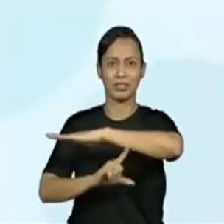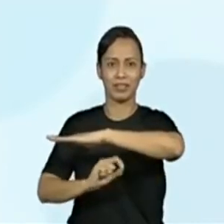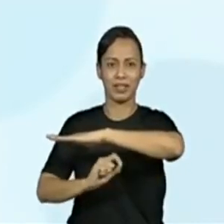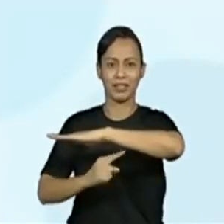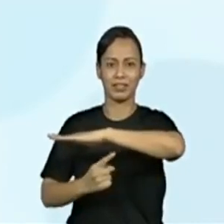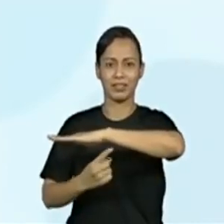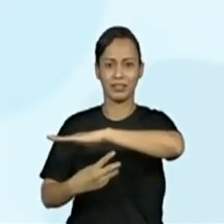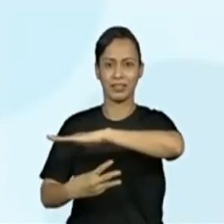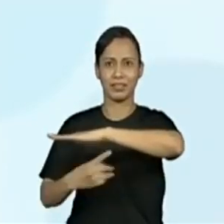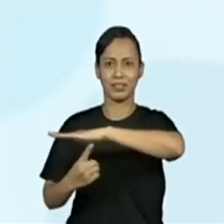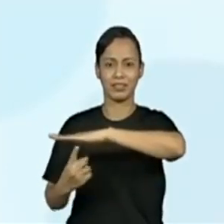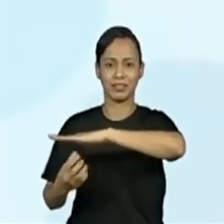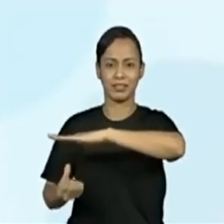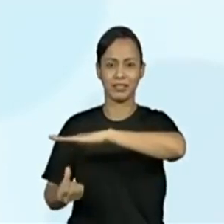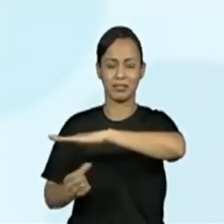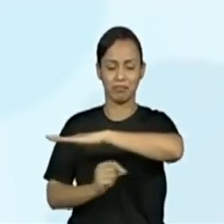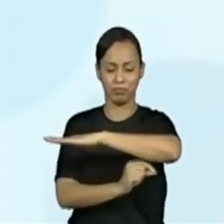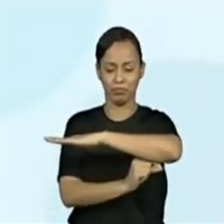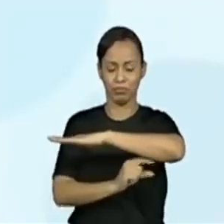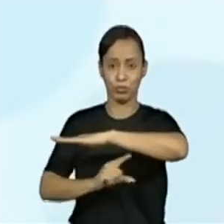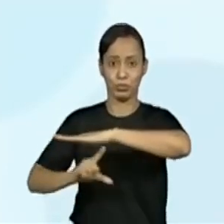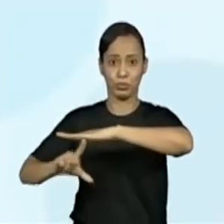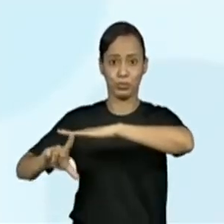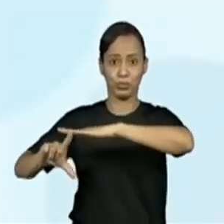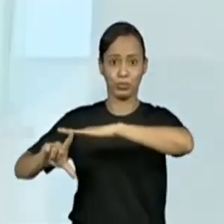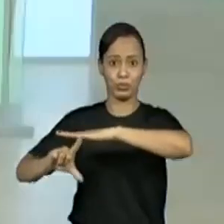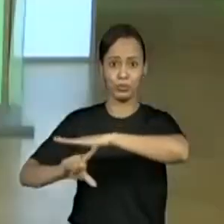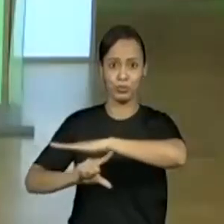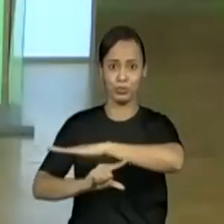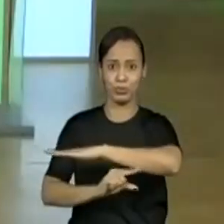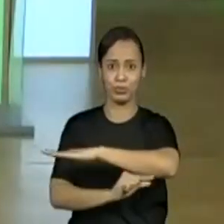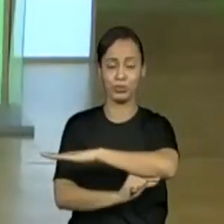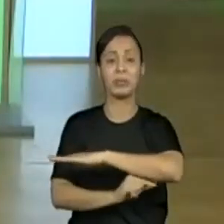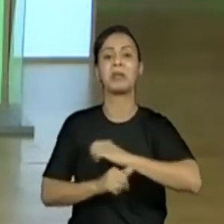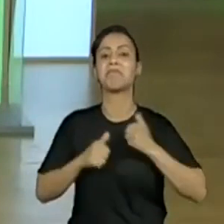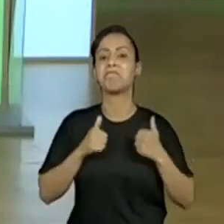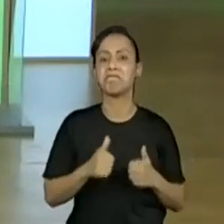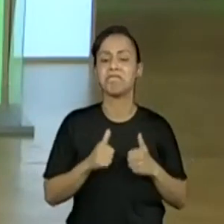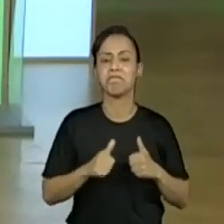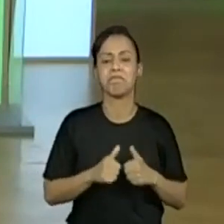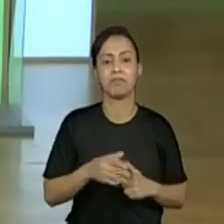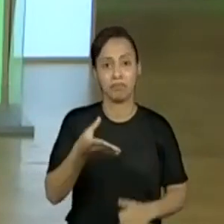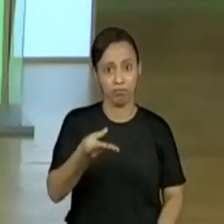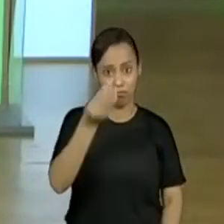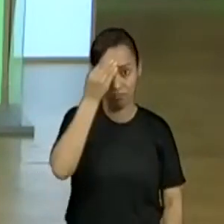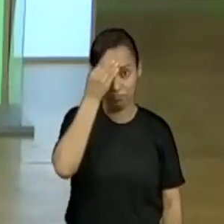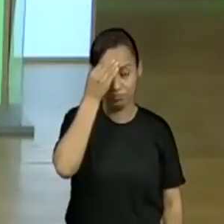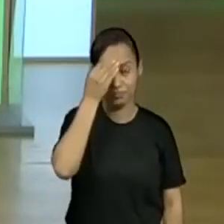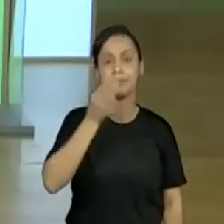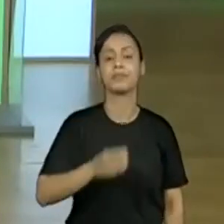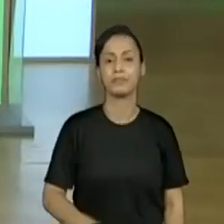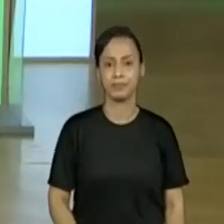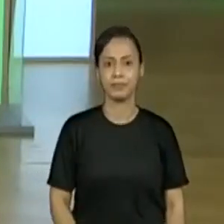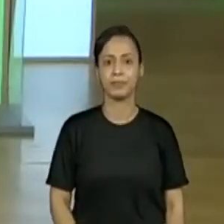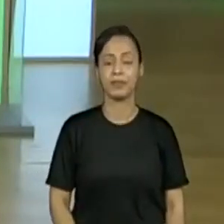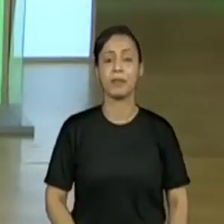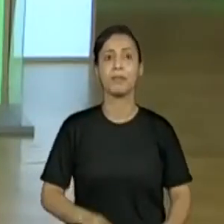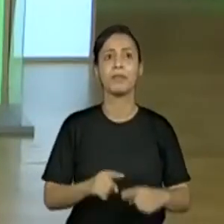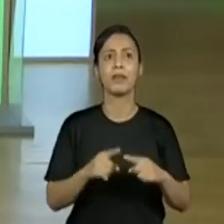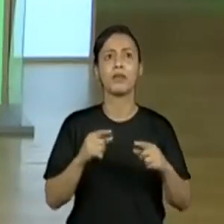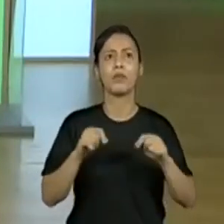perceber e afirmar sobre isso? Eu vou colocar a próxima tela e a gente vai continuar pensando nessa sequência. Ok. Então,